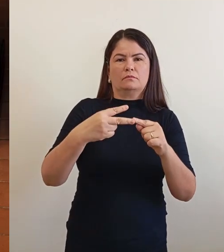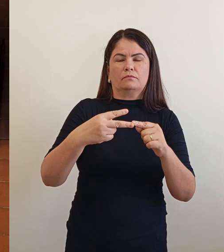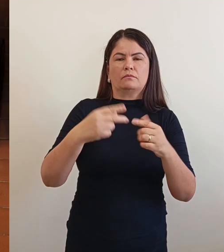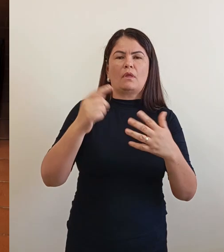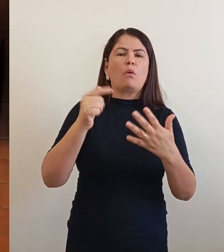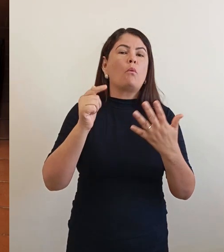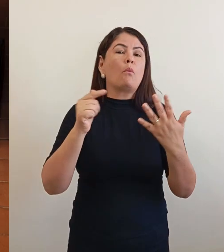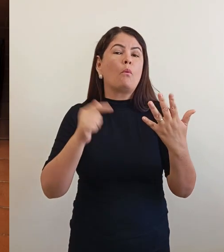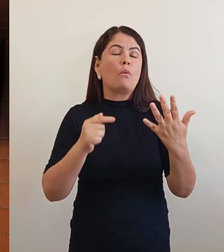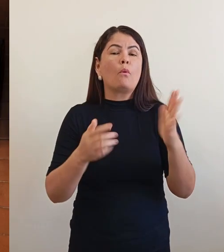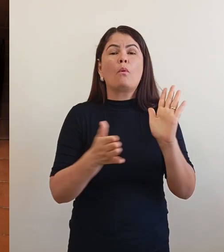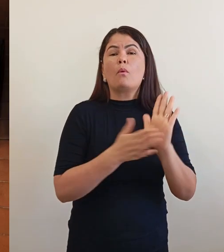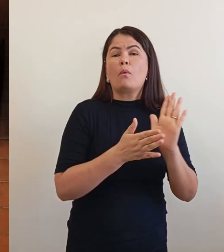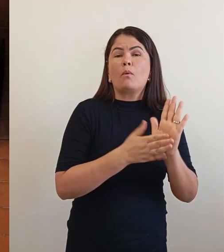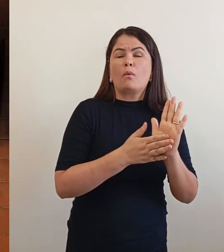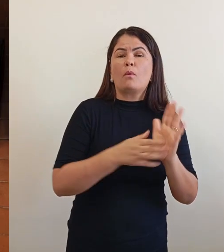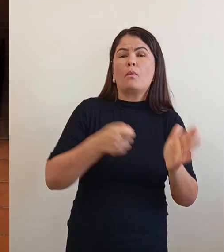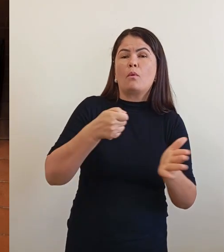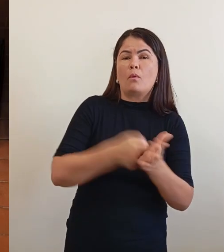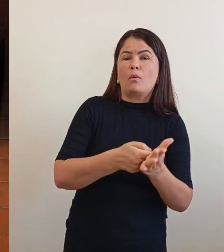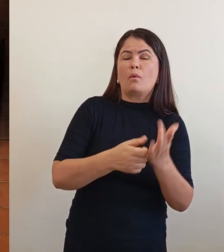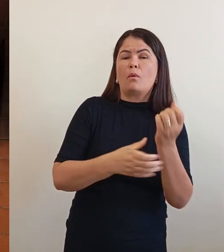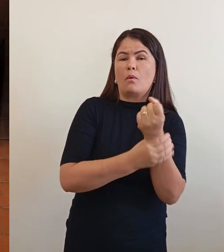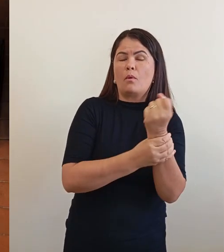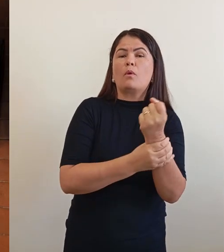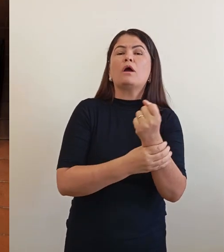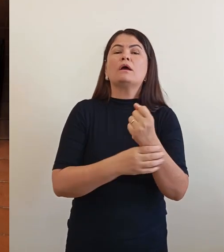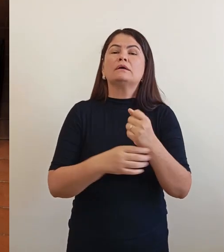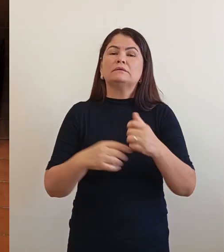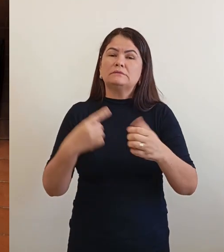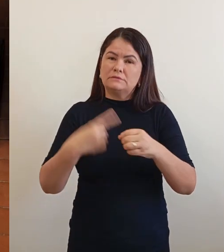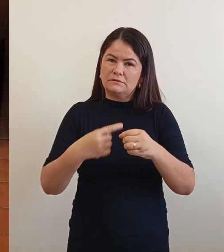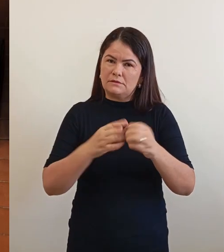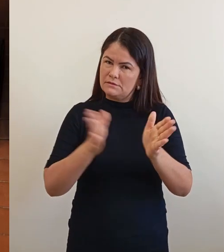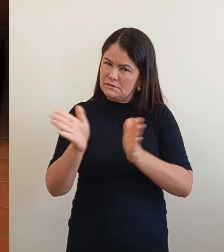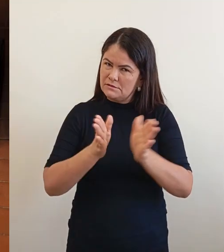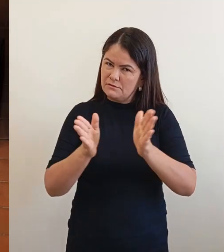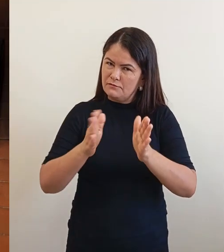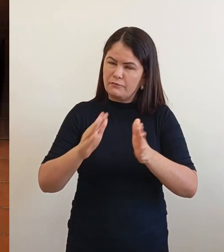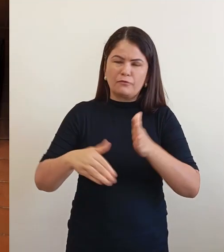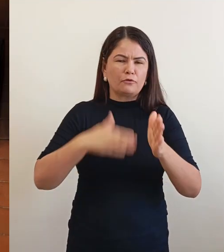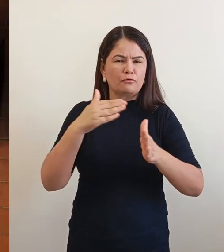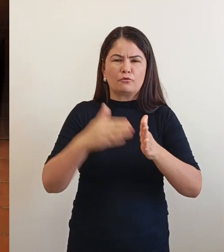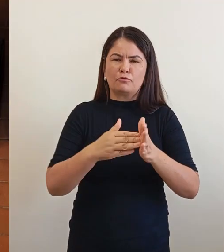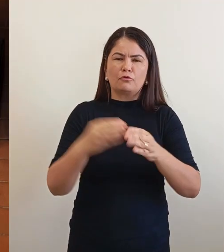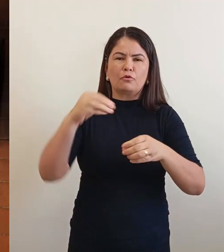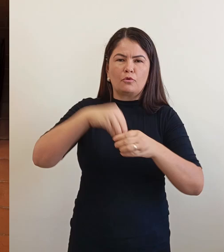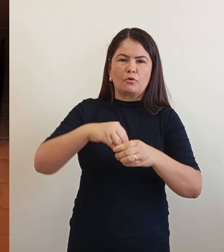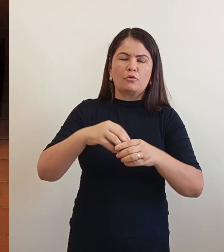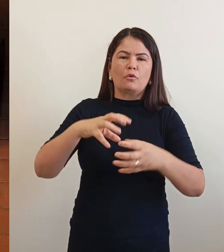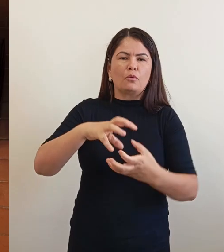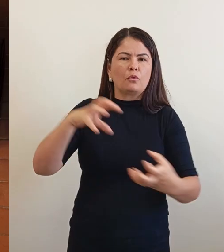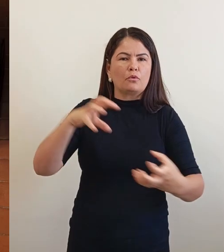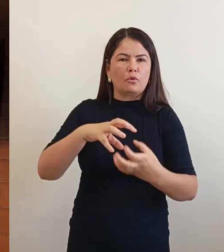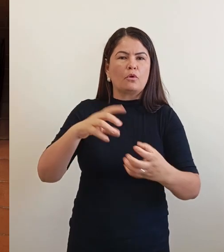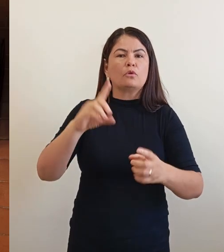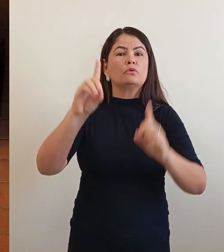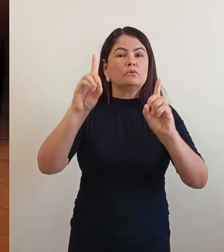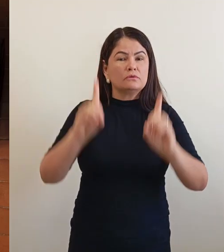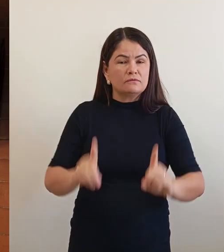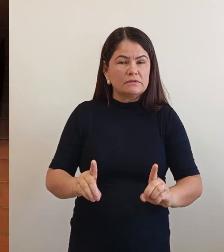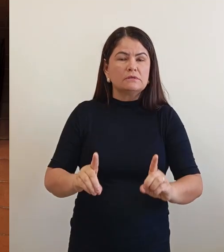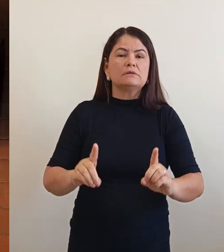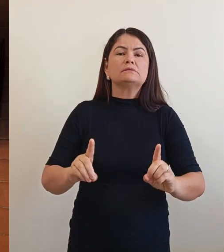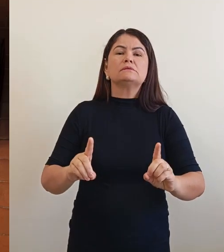garantir que a cidade seja acessível a todos, incluindo idosas, pessoas com deficiência física, pessoas com mobilidade